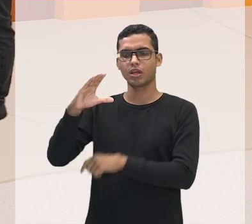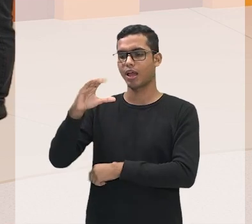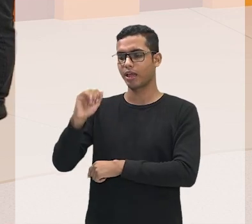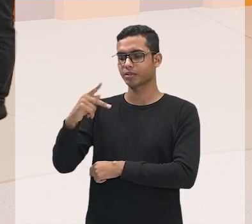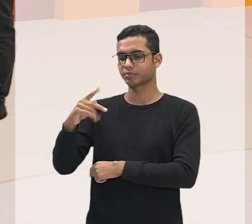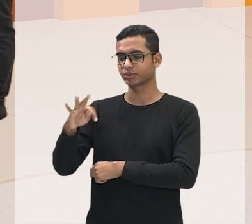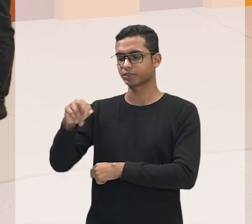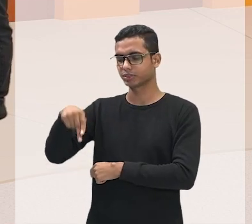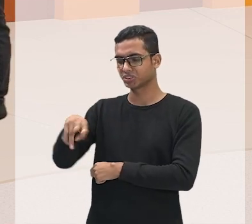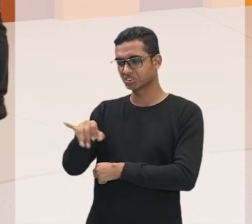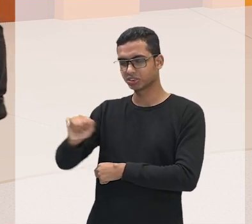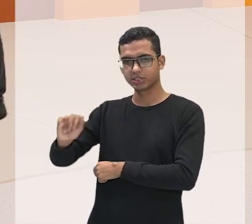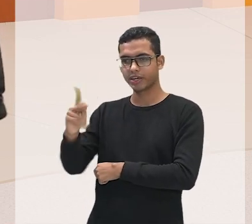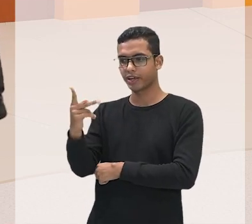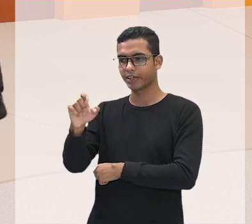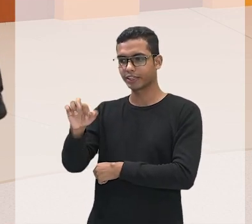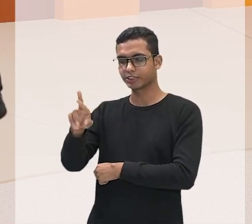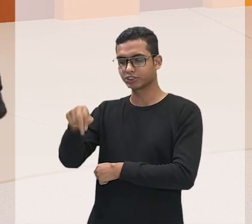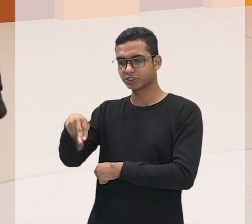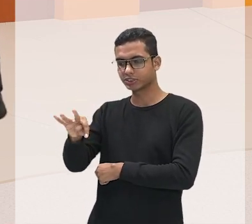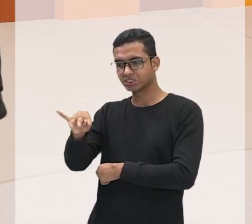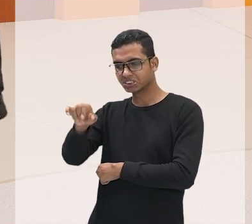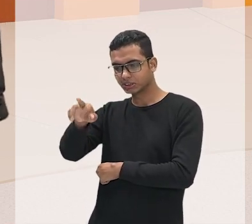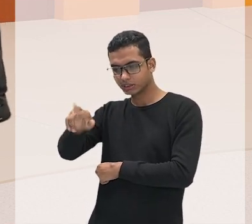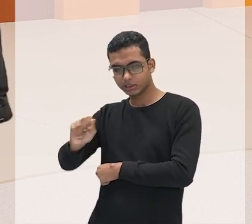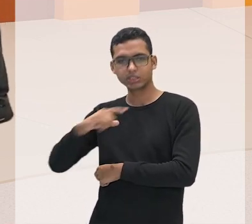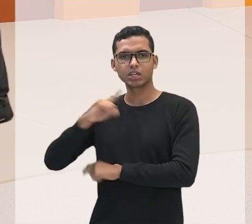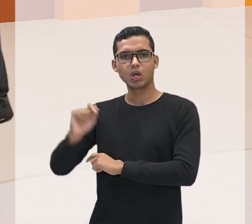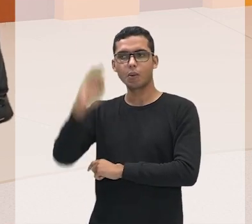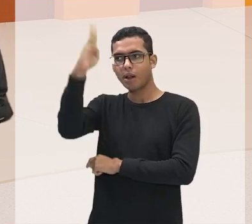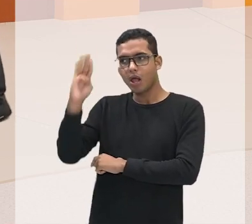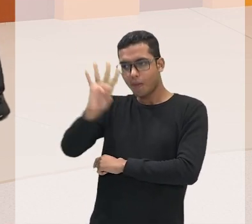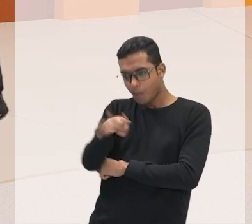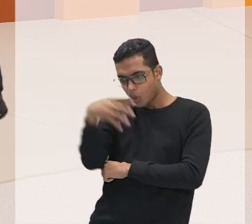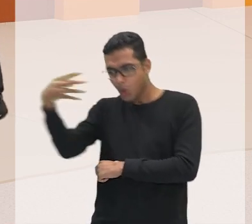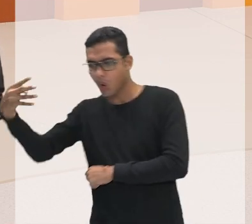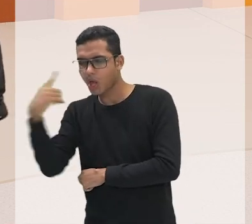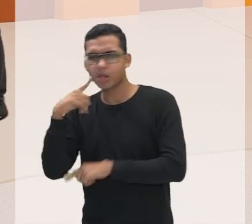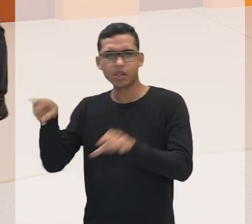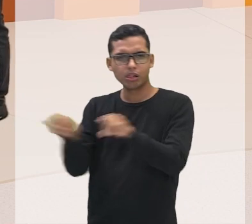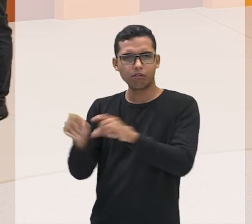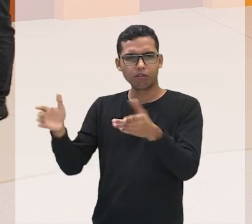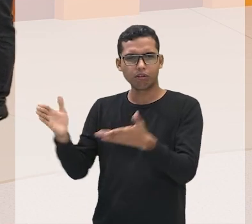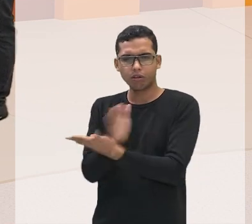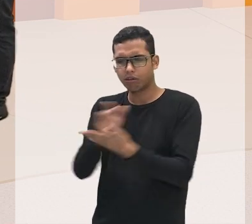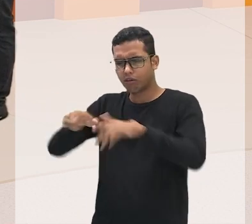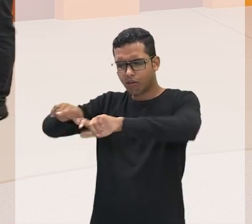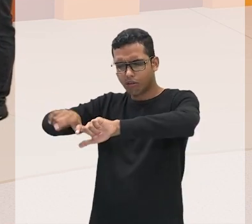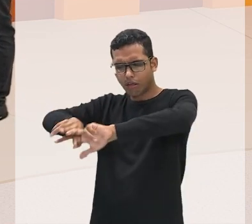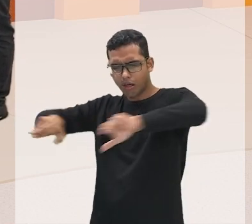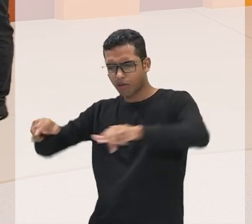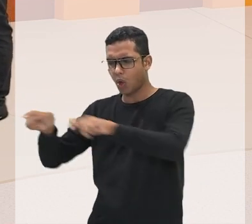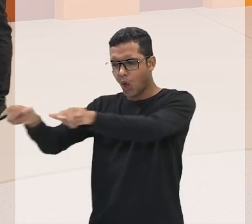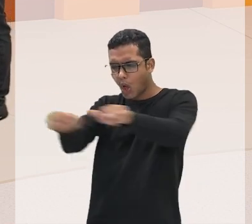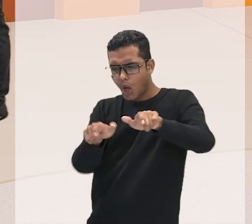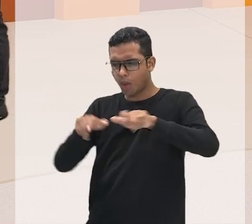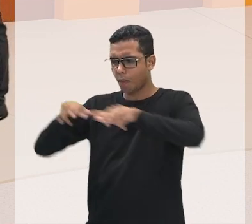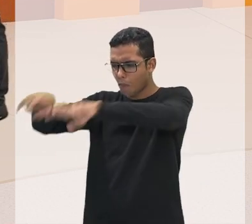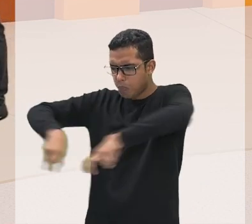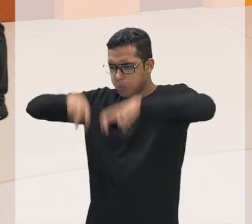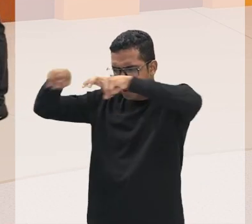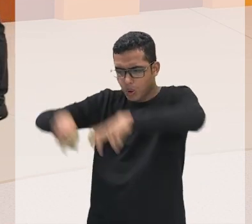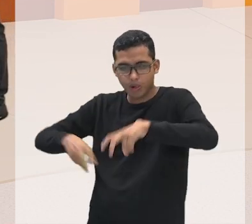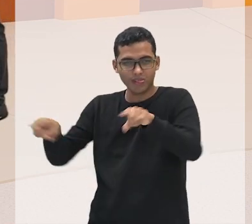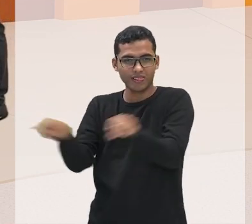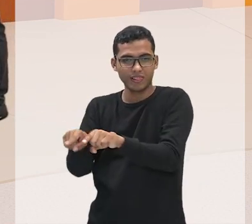vamos ter uma pequena elite latifundiária, dona de grandes extensões de terra. E isso vai fazer com que a desigualdade em si se acentue